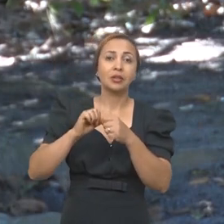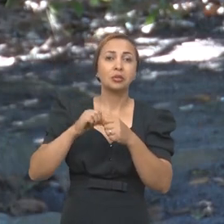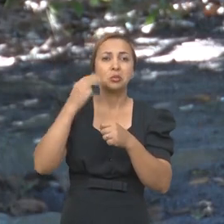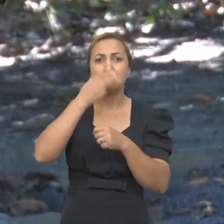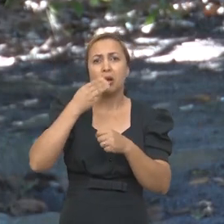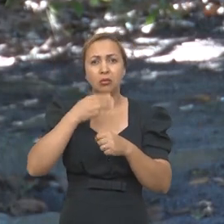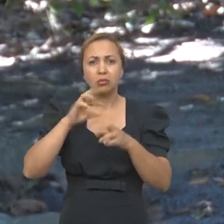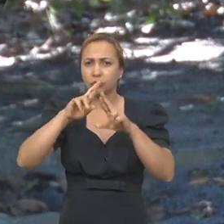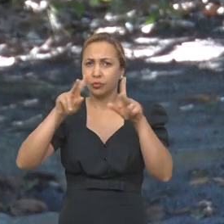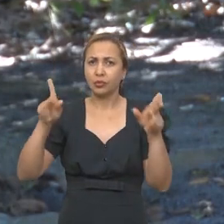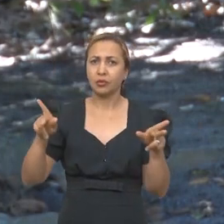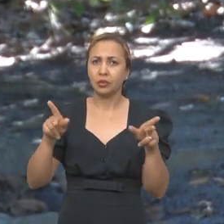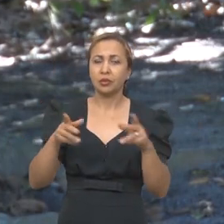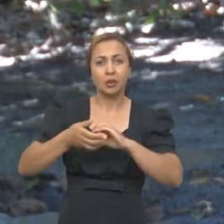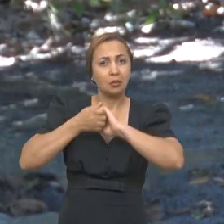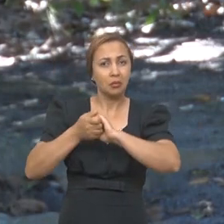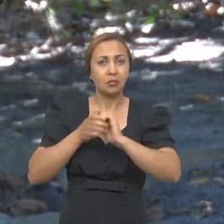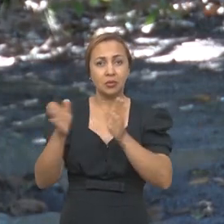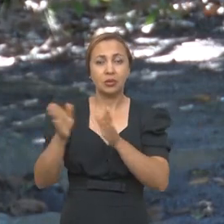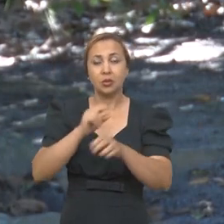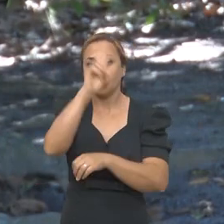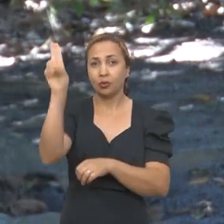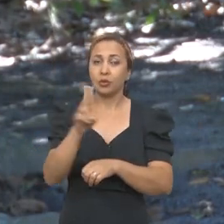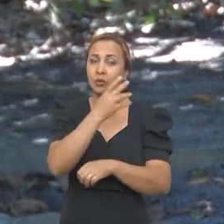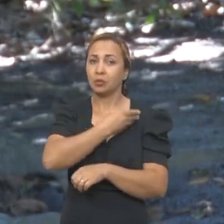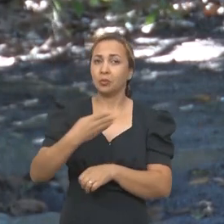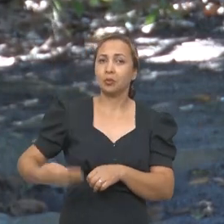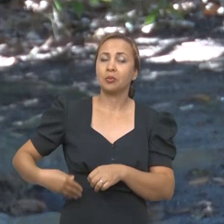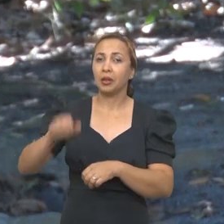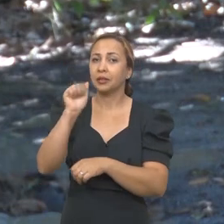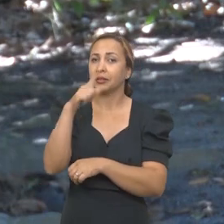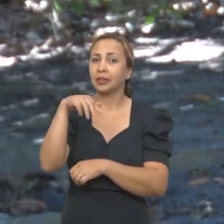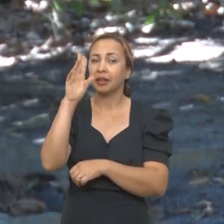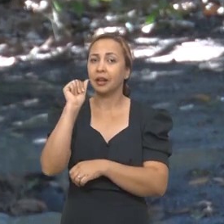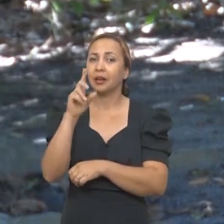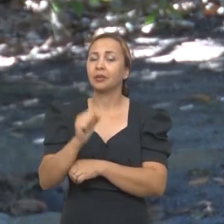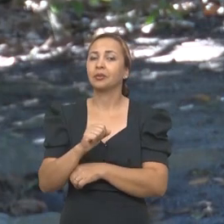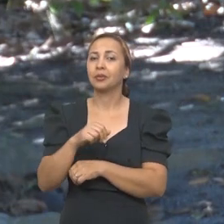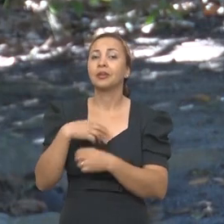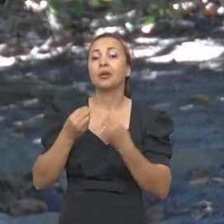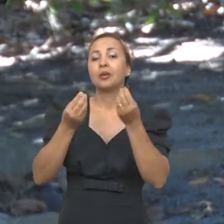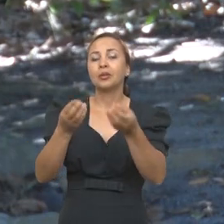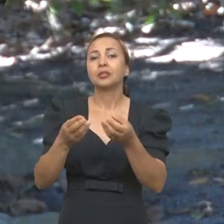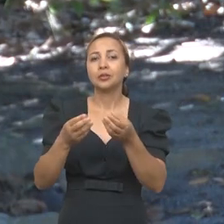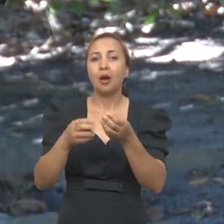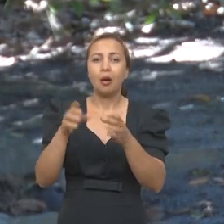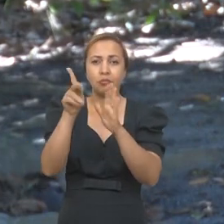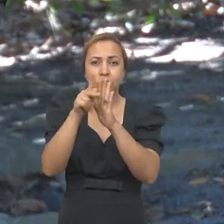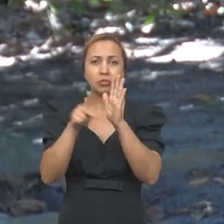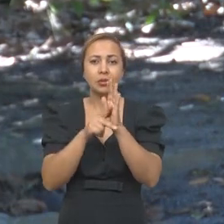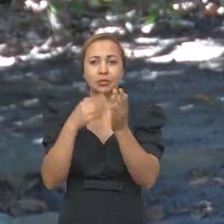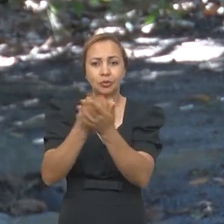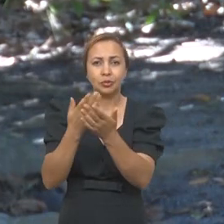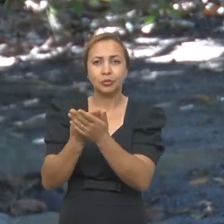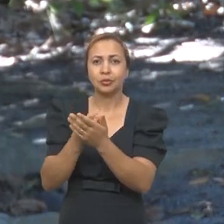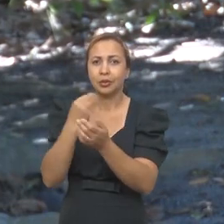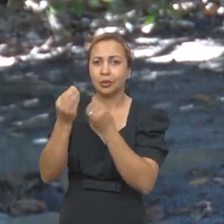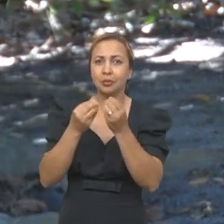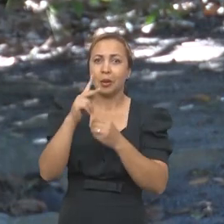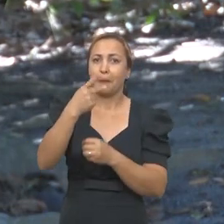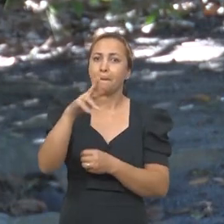criam uma própolis diferente. Uma parceria entre Universidades Públicas de Alagoas deu origem a um projeto interessante,